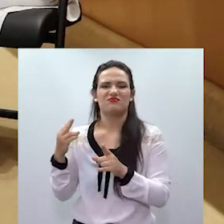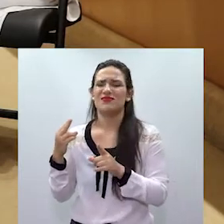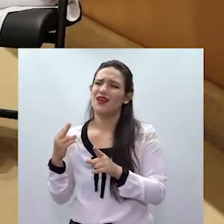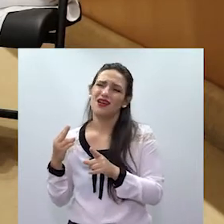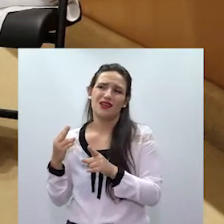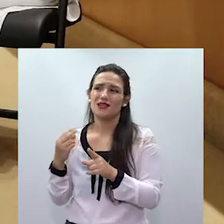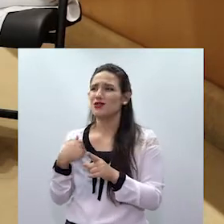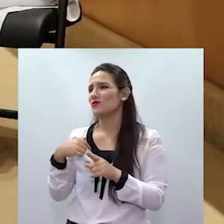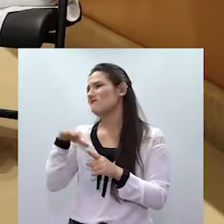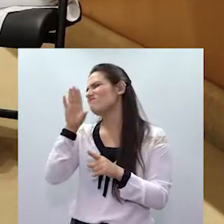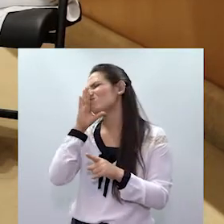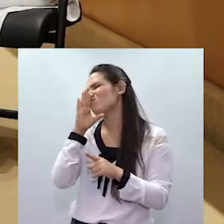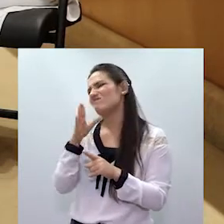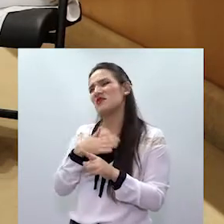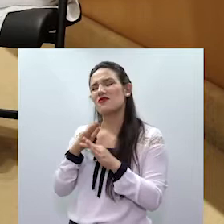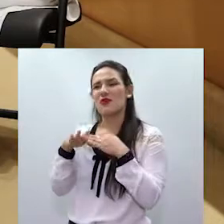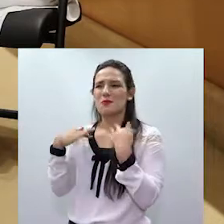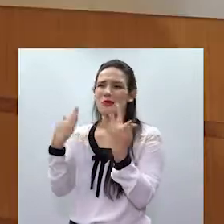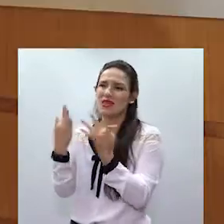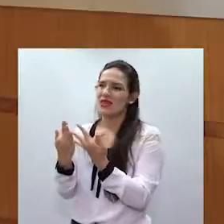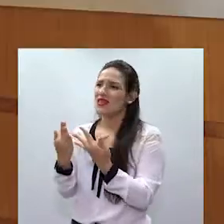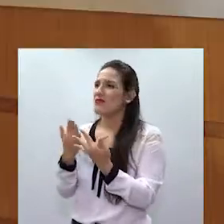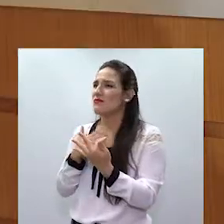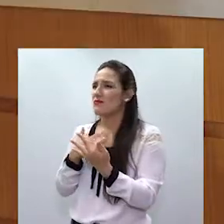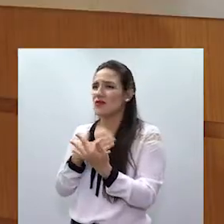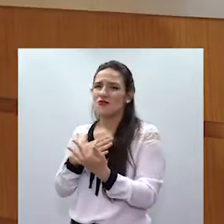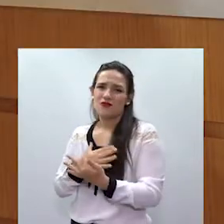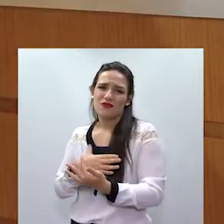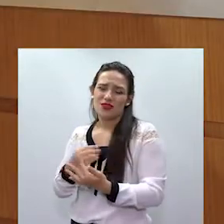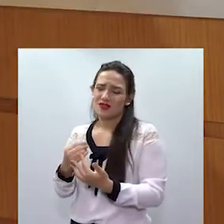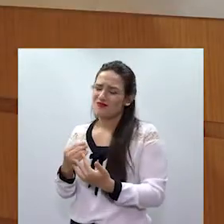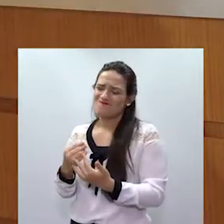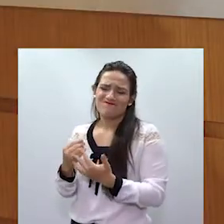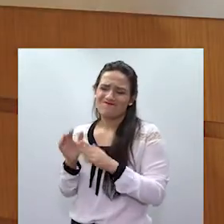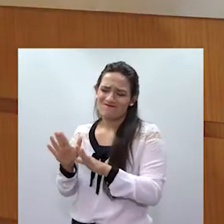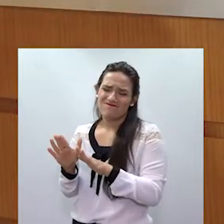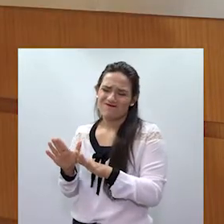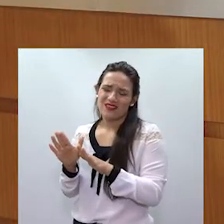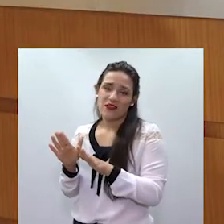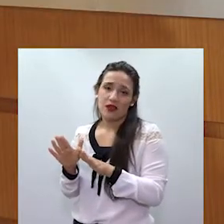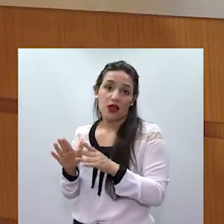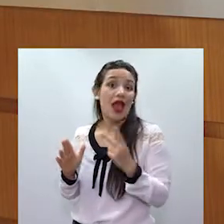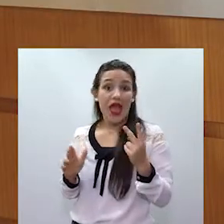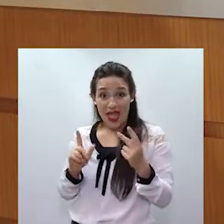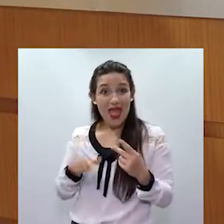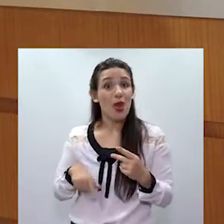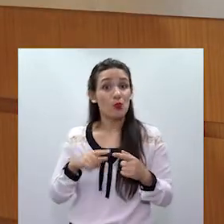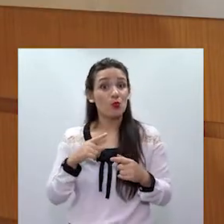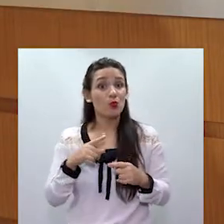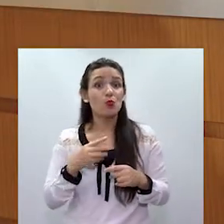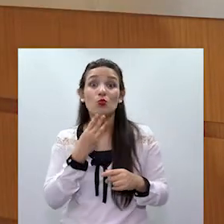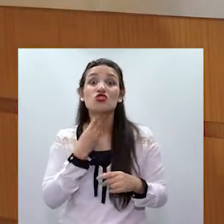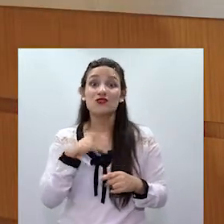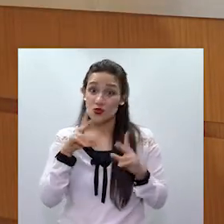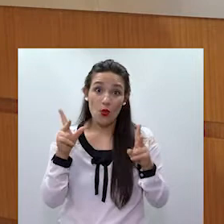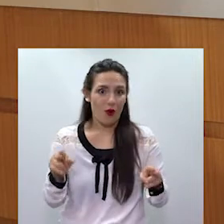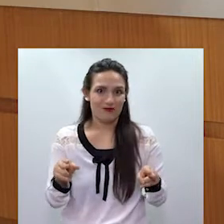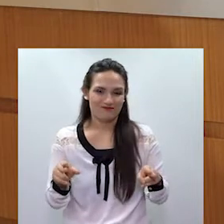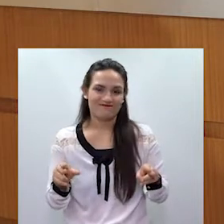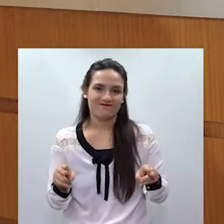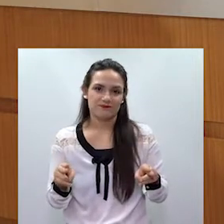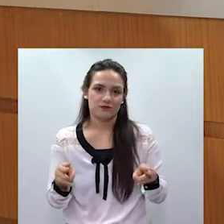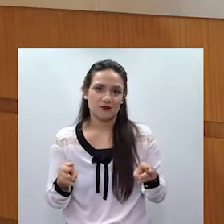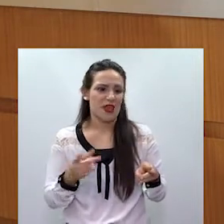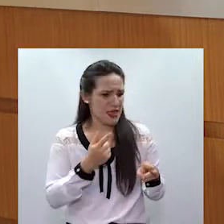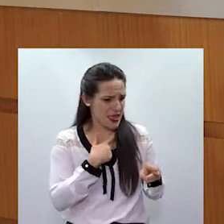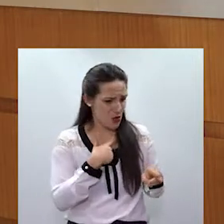rompe o ciclo da violência. Medo de que a agressão se intensifique e fique cada vez pior. E os filhos, elas